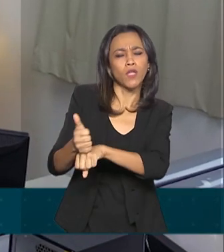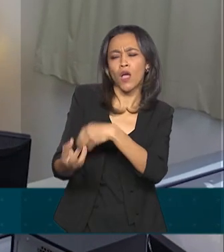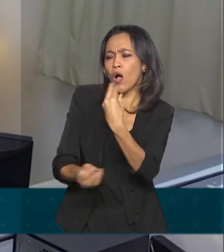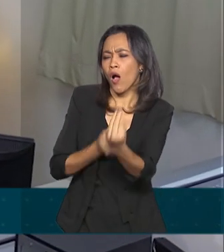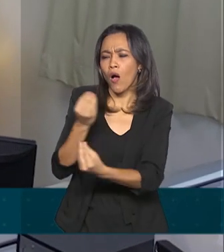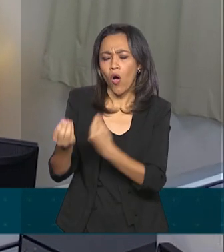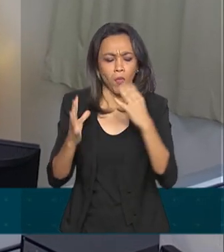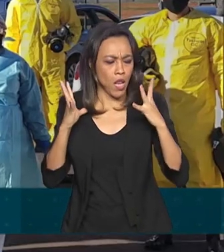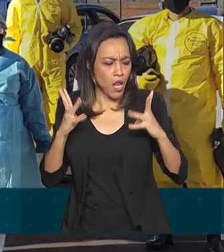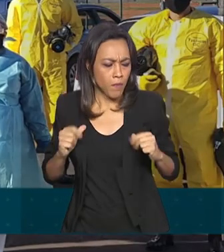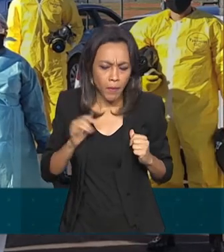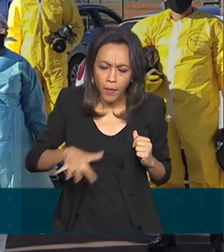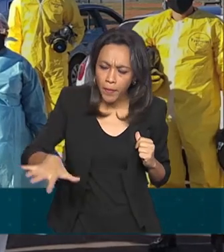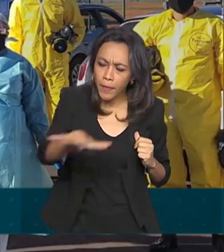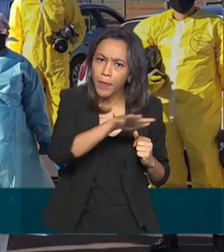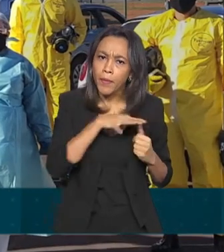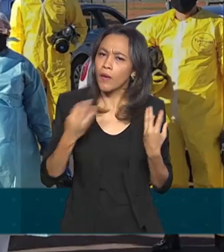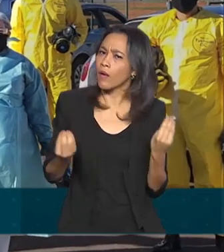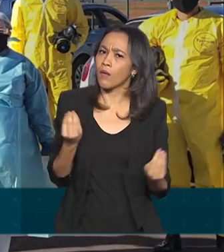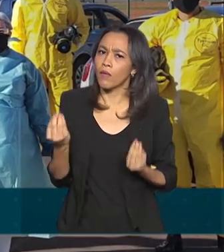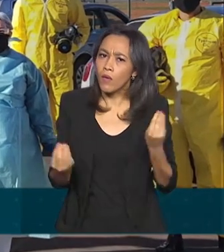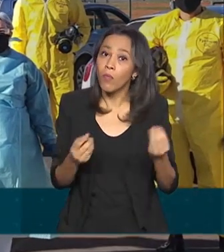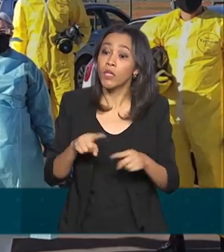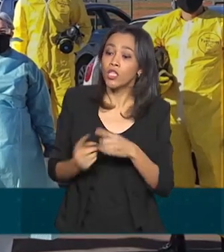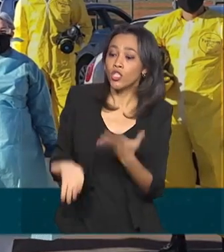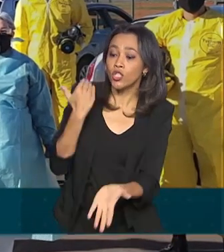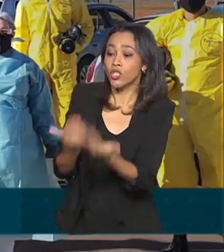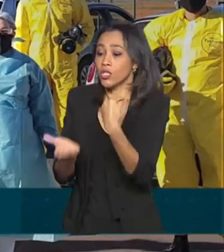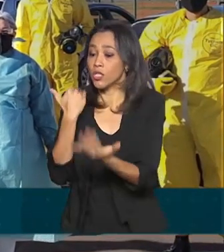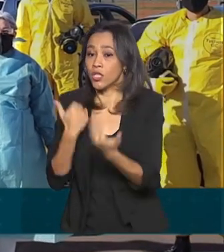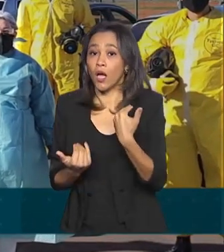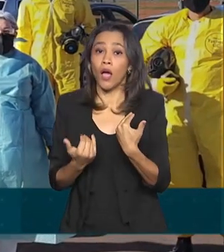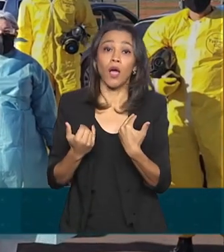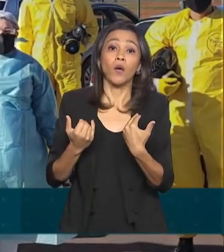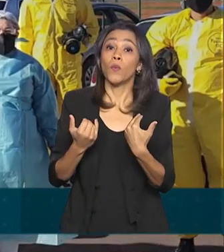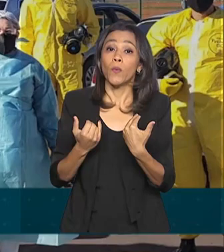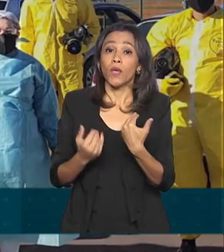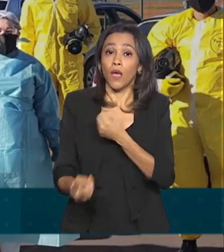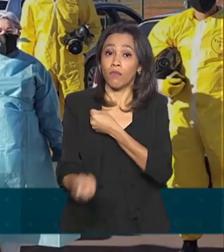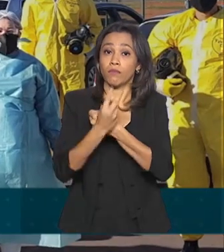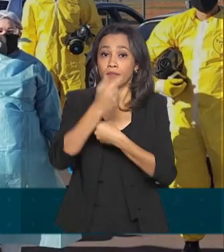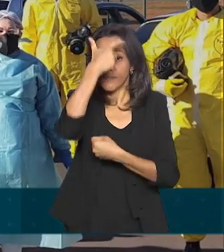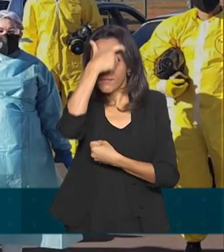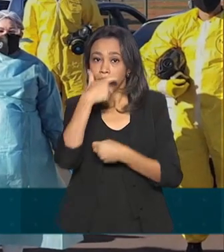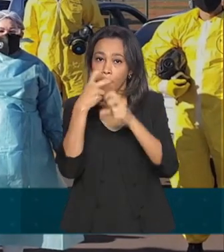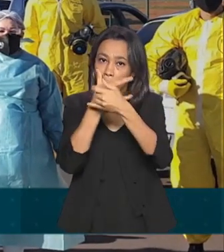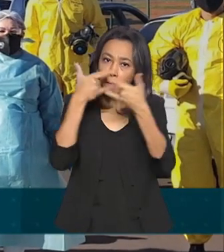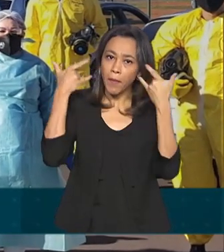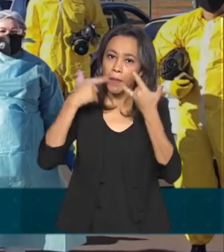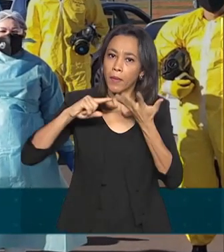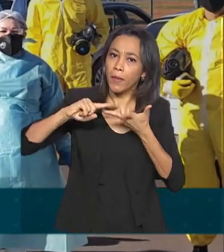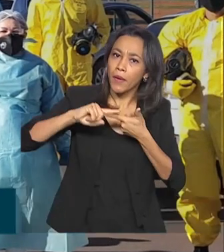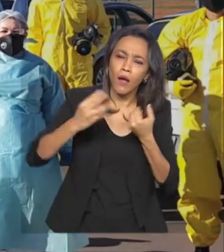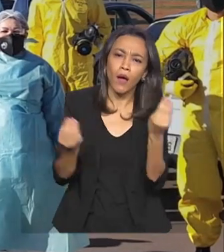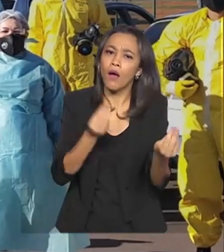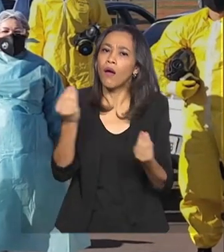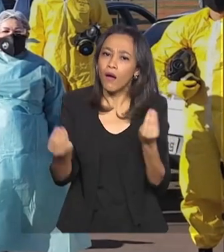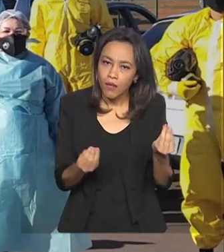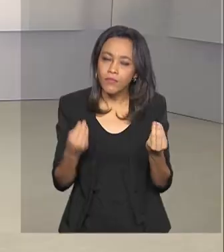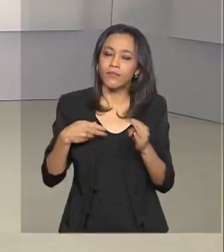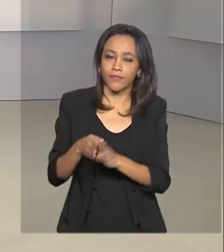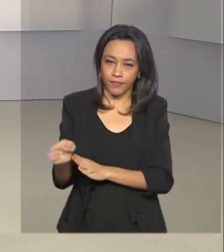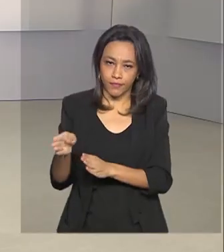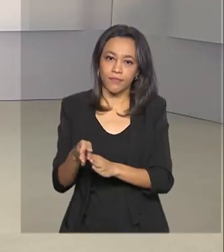realizar a desinfecção e como retirar os equipamentos de proteção individual após o término do processo de higienização.